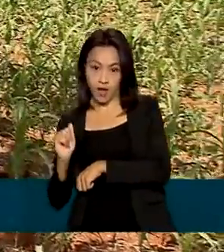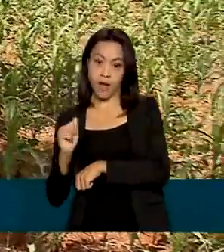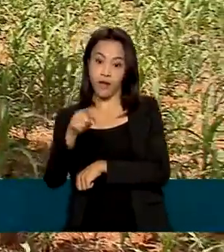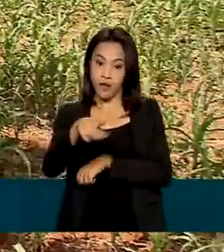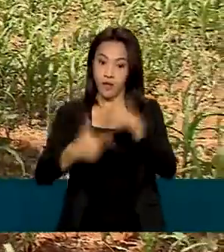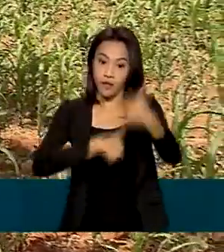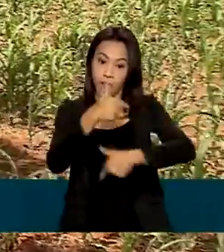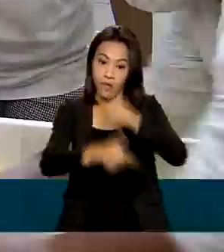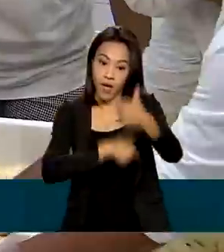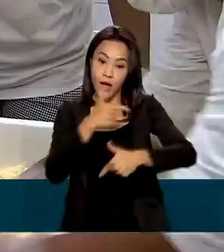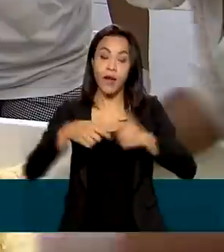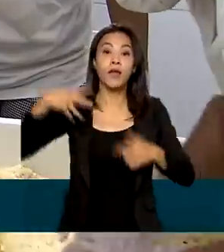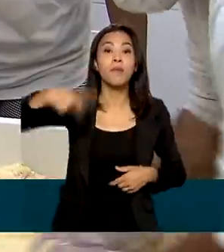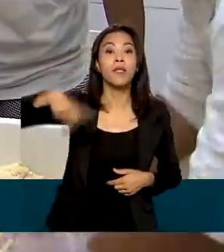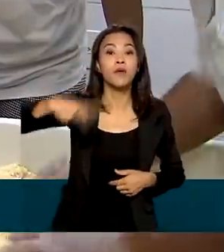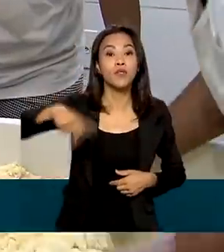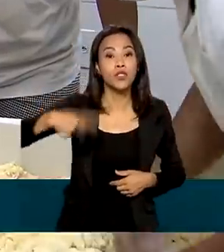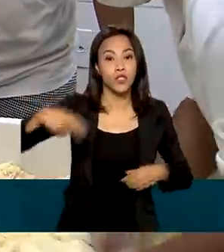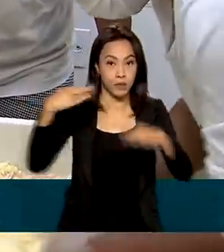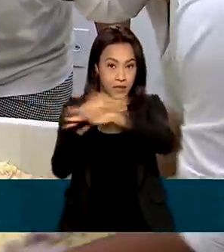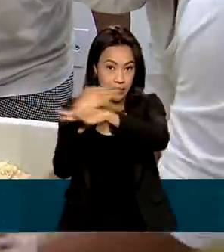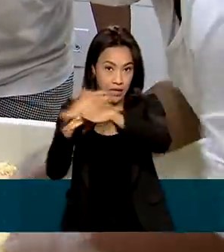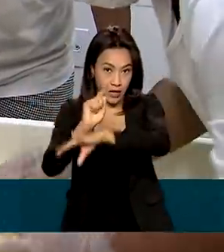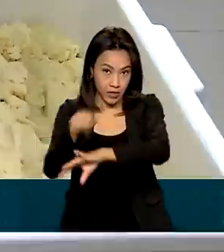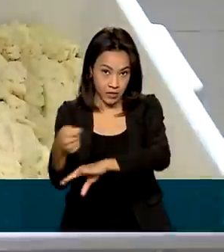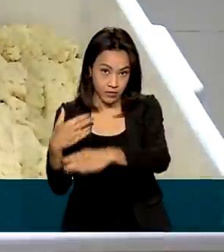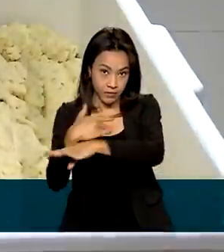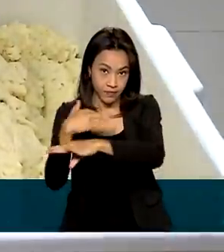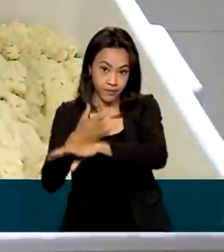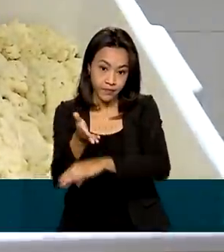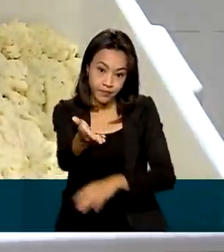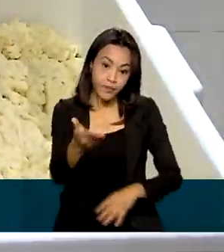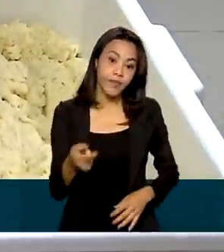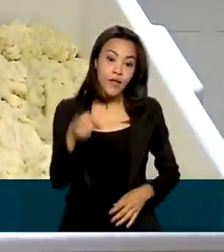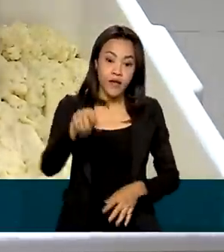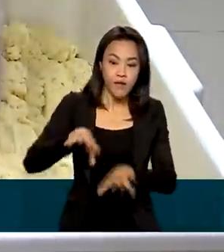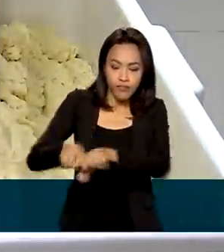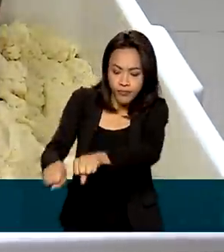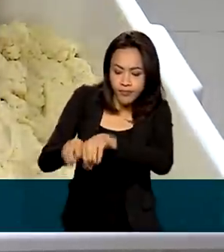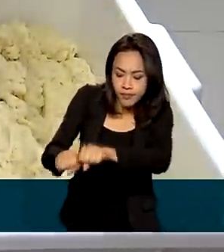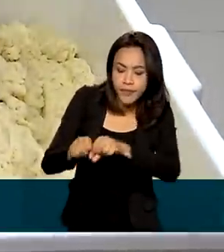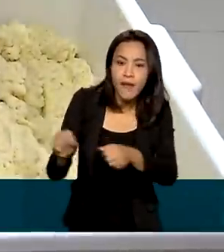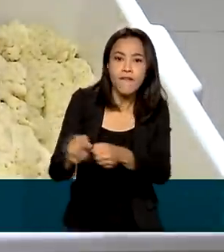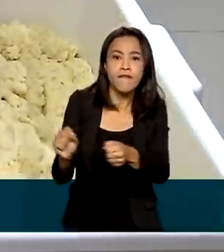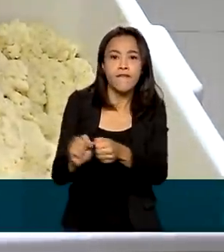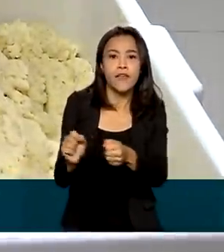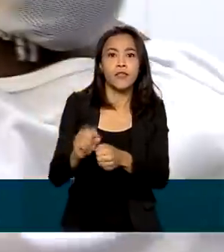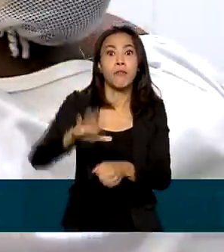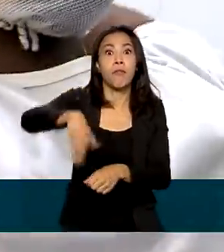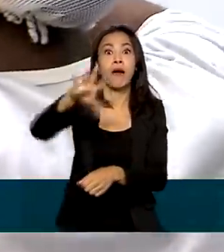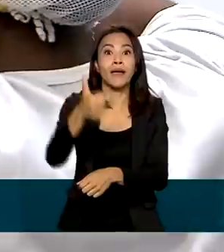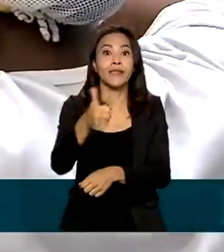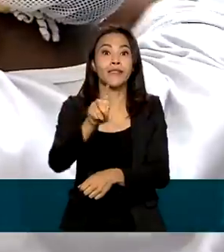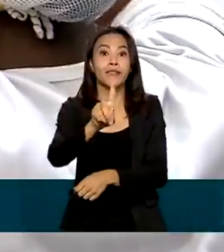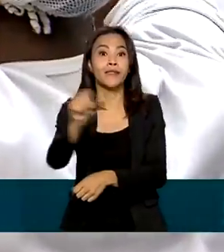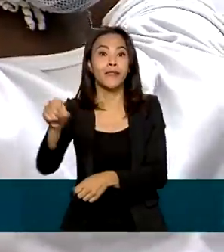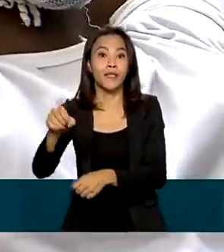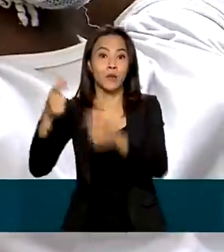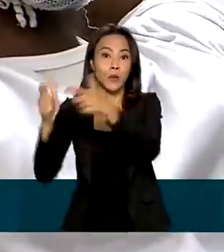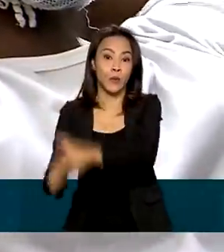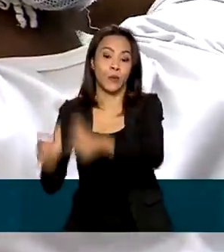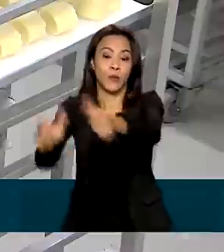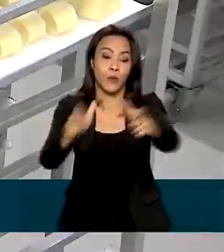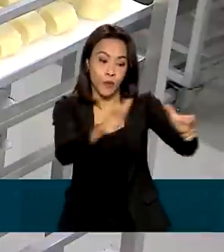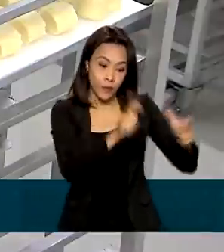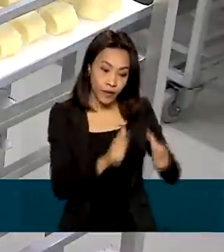uma hora de Brasília. Os produtos fabricados aqui são vendidos em mais de 100 pontos do Distrito Federal e Goiás.